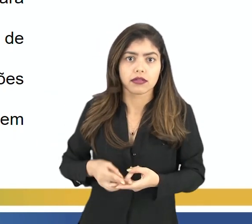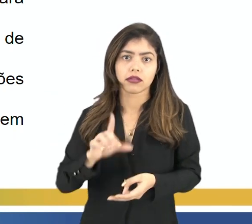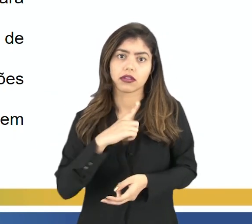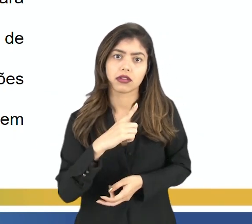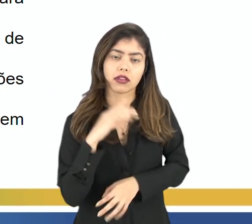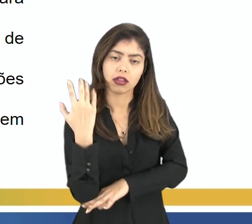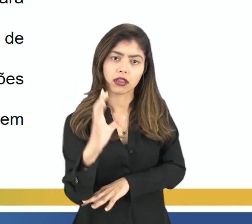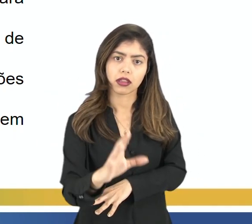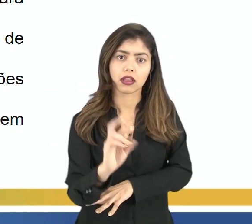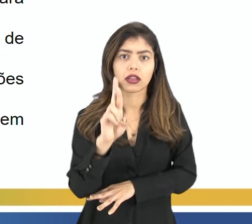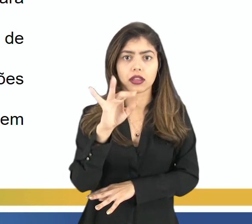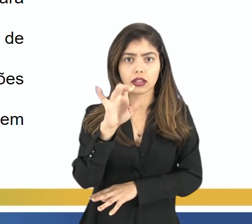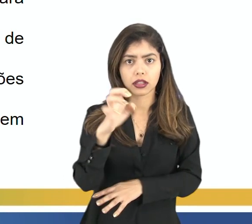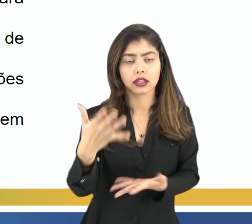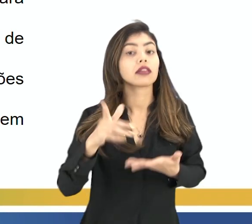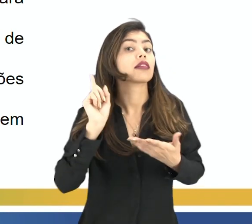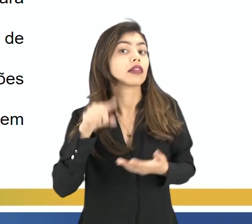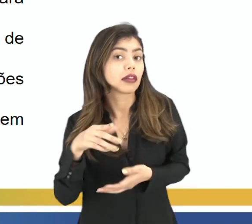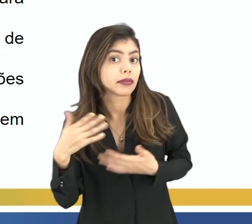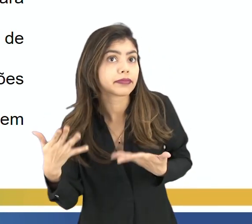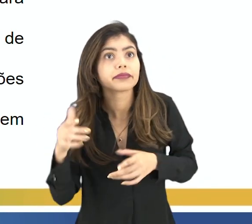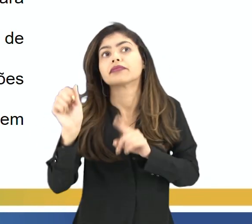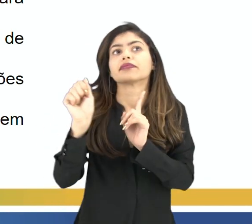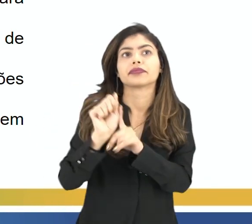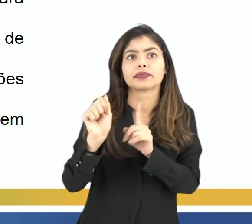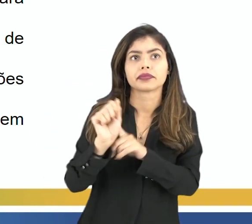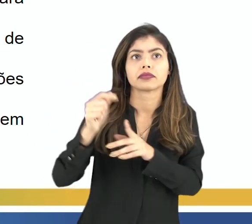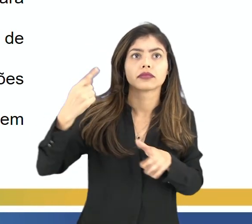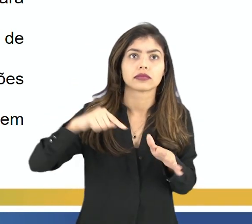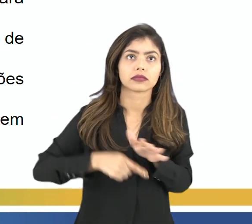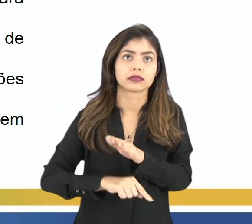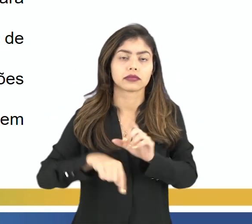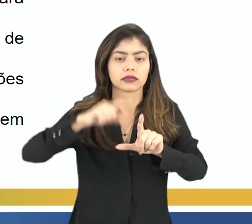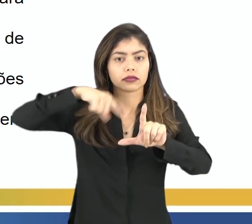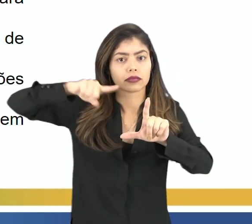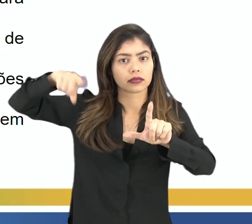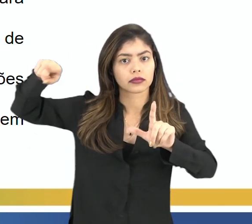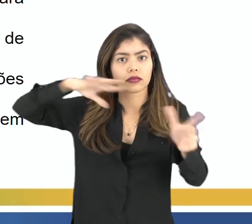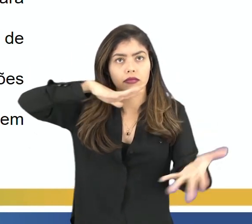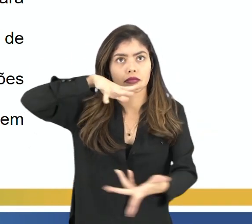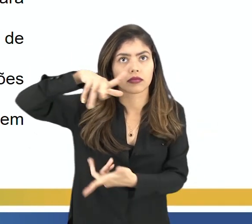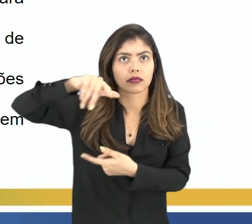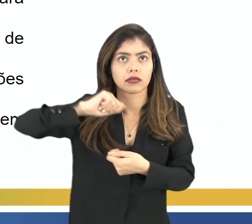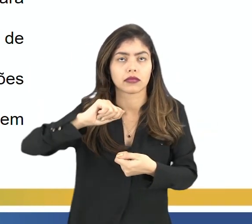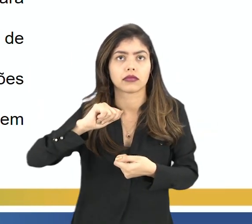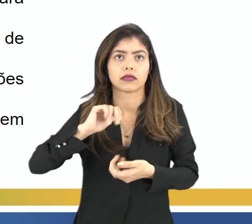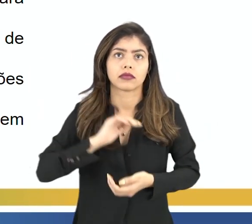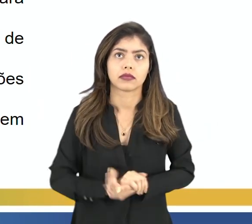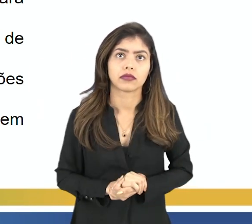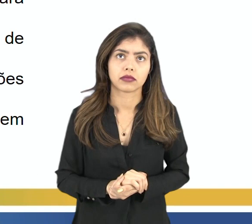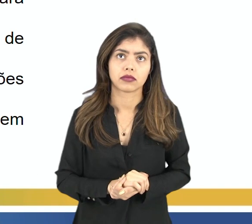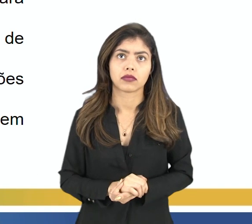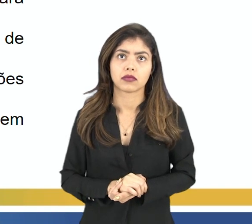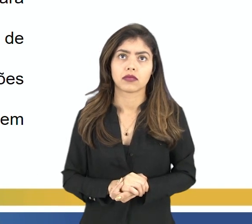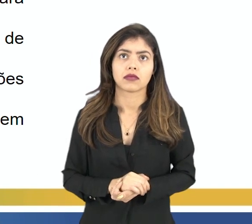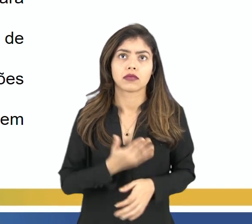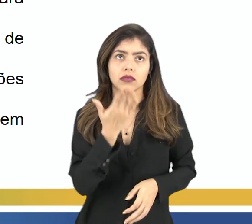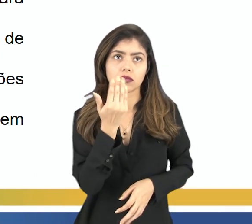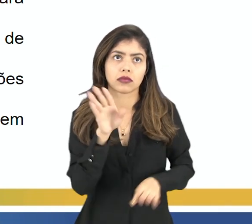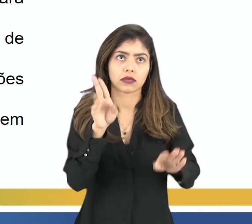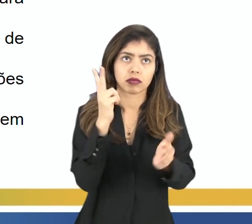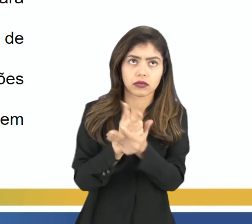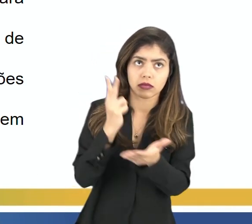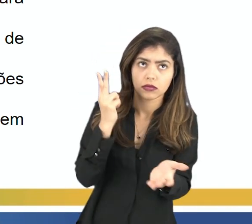ambiental é Alternativa A, difundir em escala global os hábitos de consumo que estão